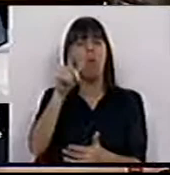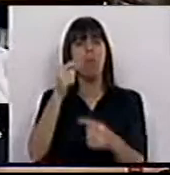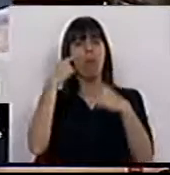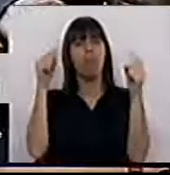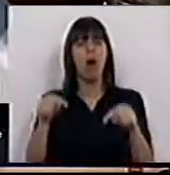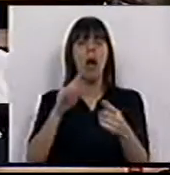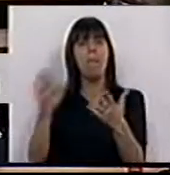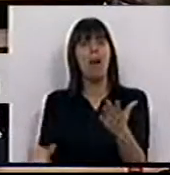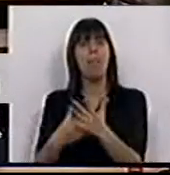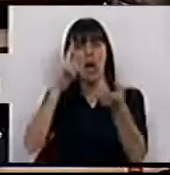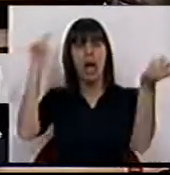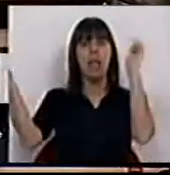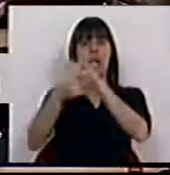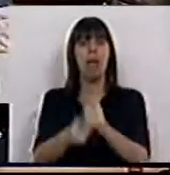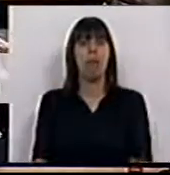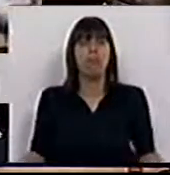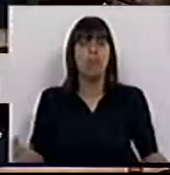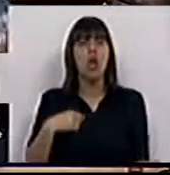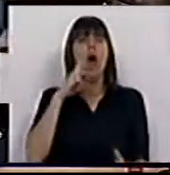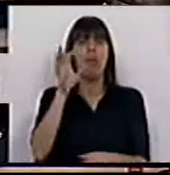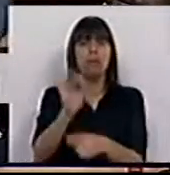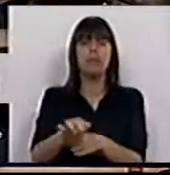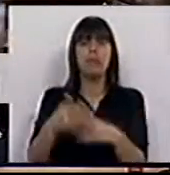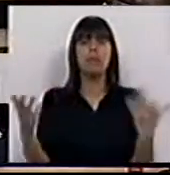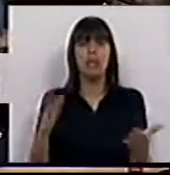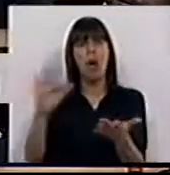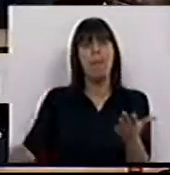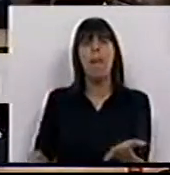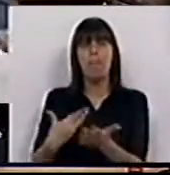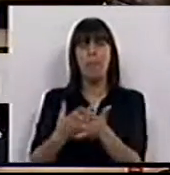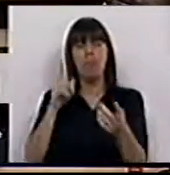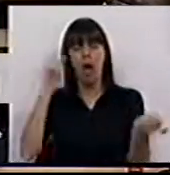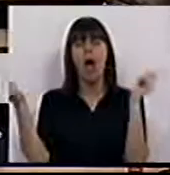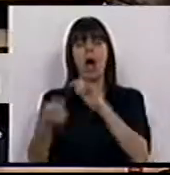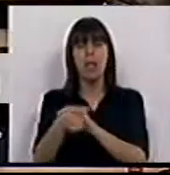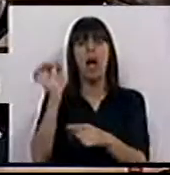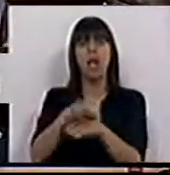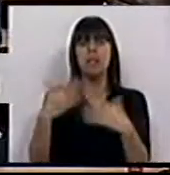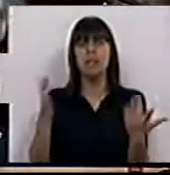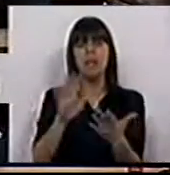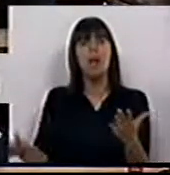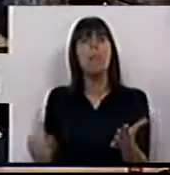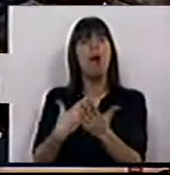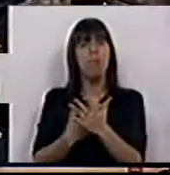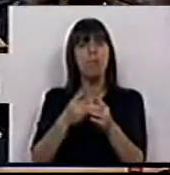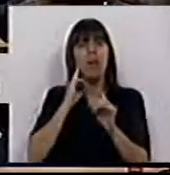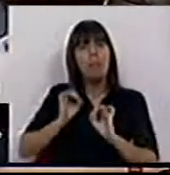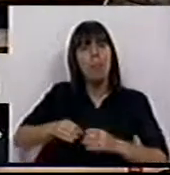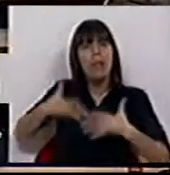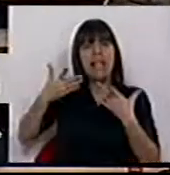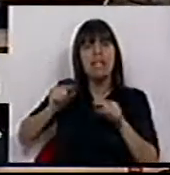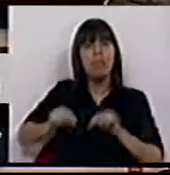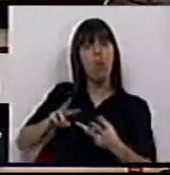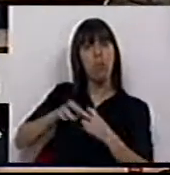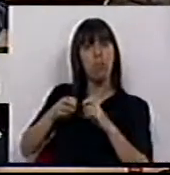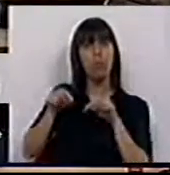Esquerda aqui traz é uma proposta radical. E nós respondemos sim. É uma proposta radical. É uma proposta que vai à raiz do